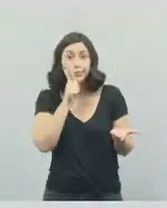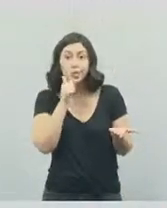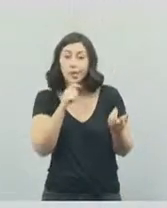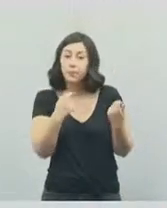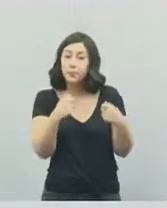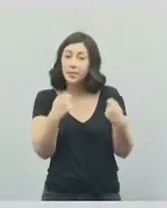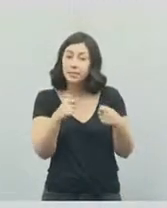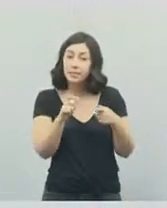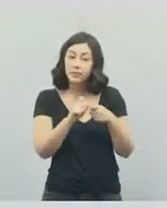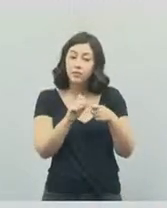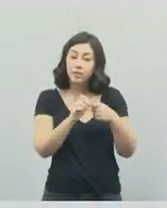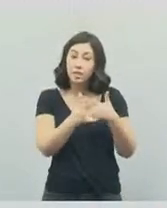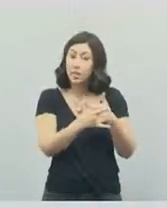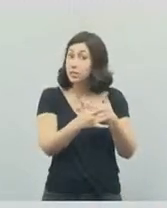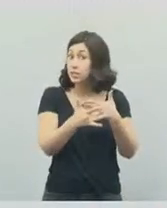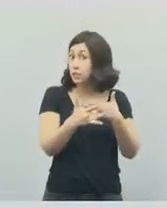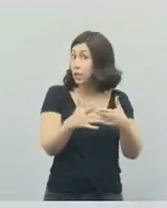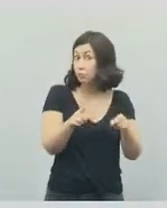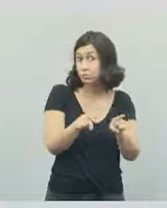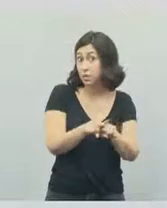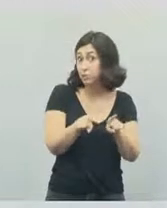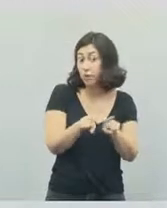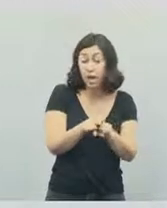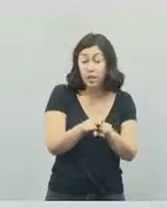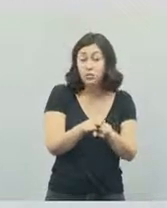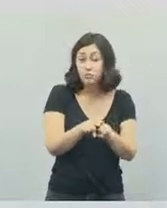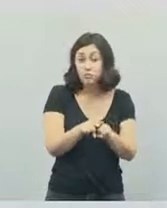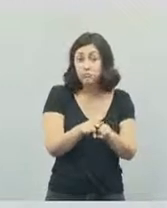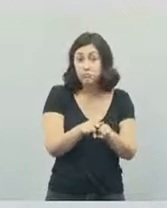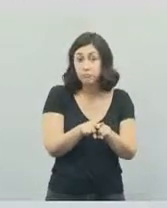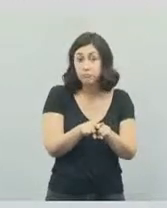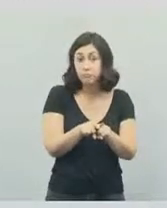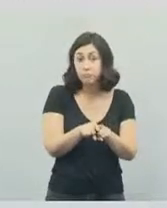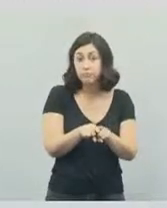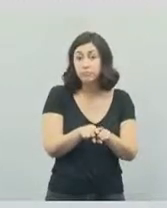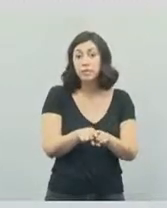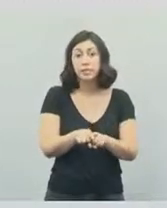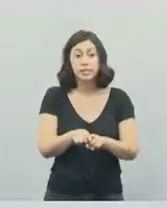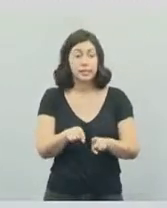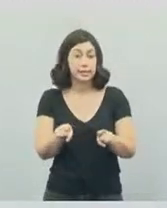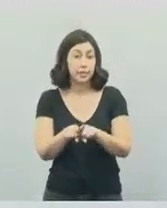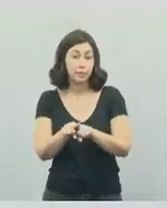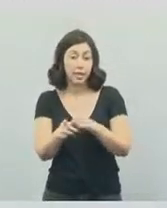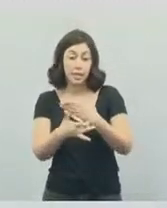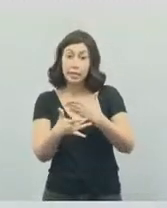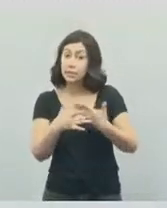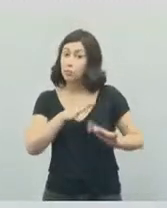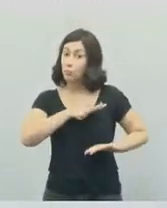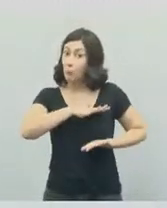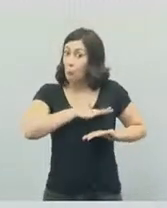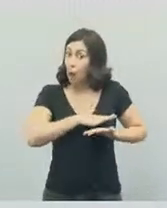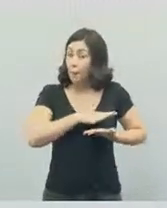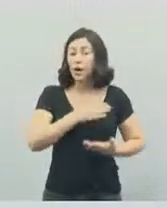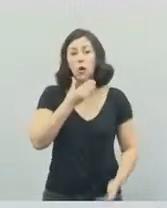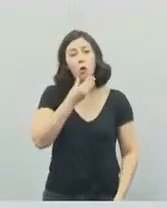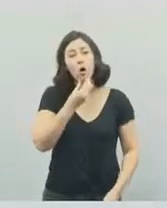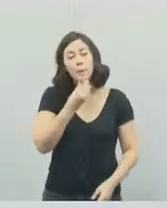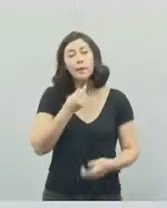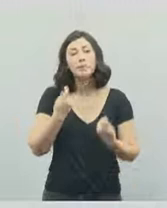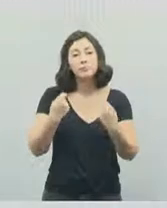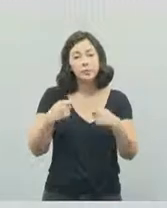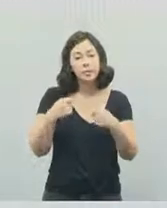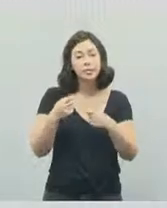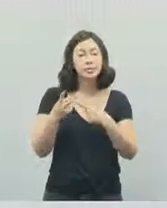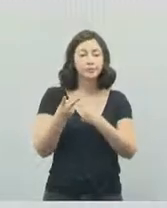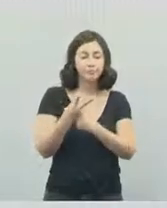ginecológico, né? Assim como tem o exame da mama, o homem também precisa se cuidar.